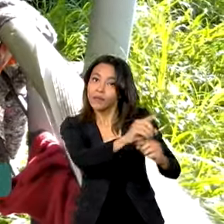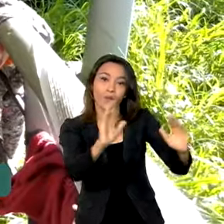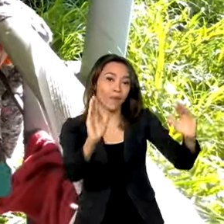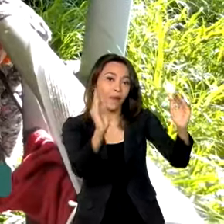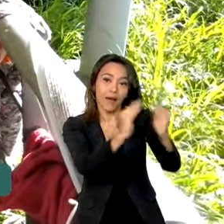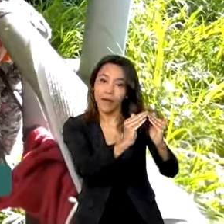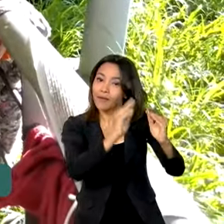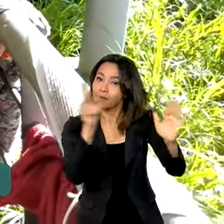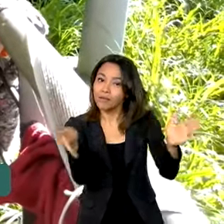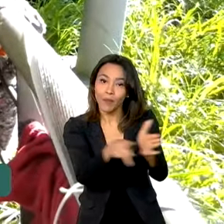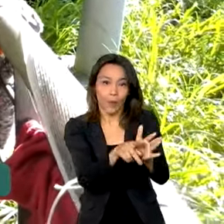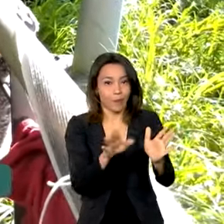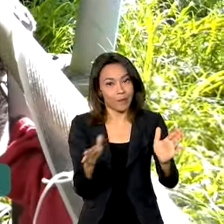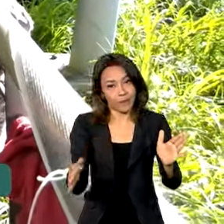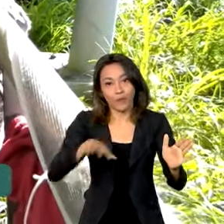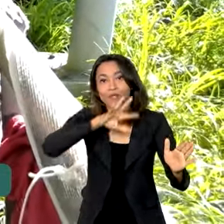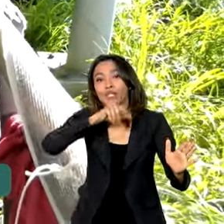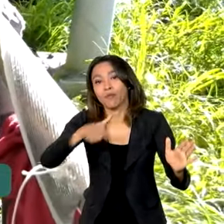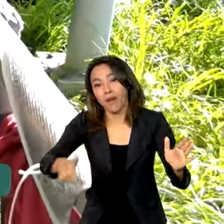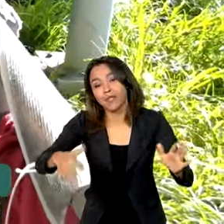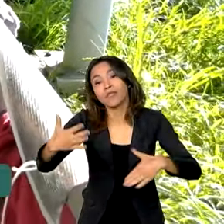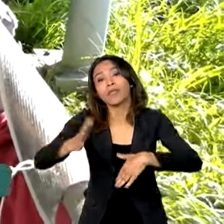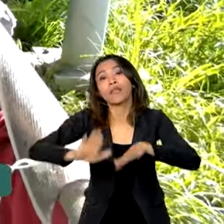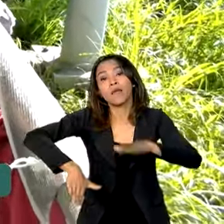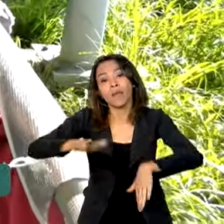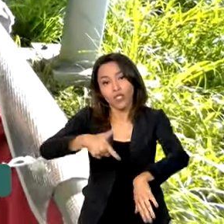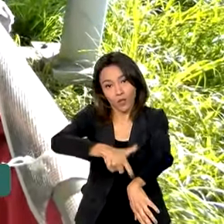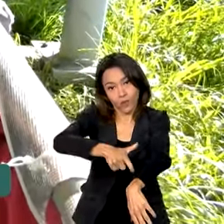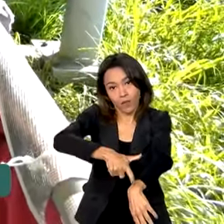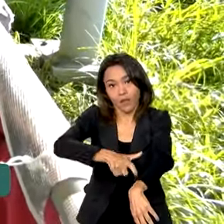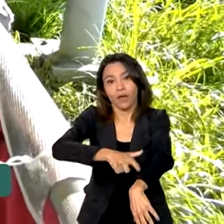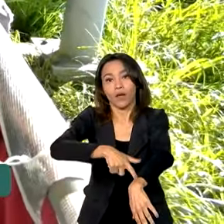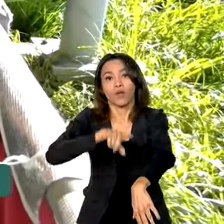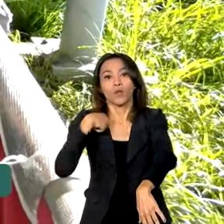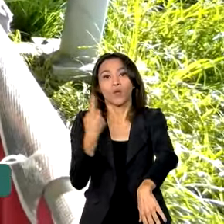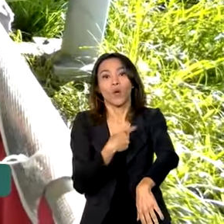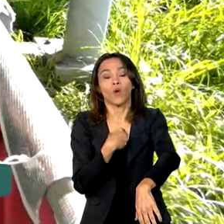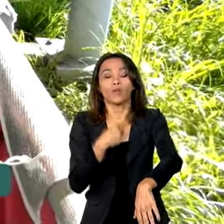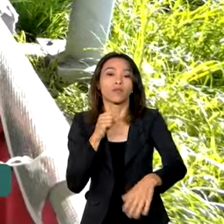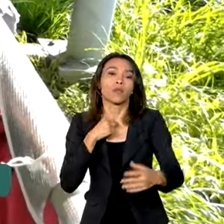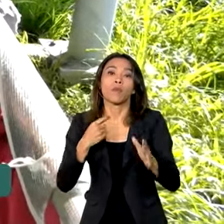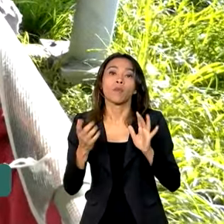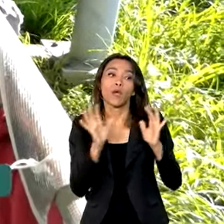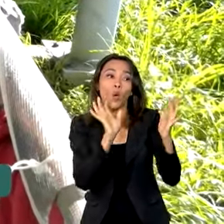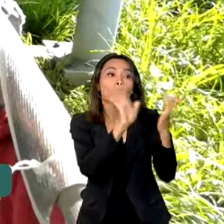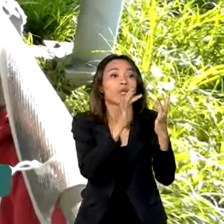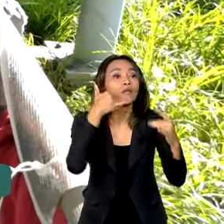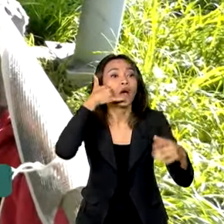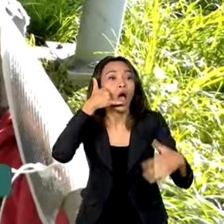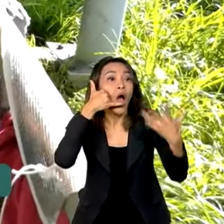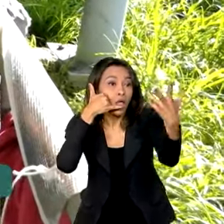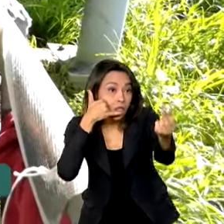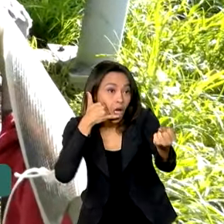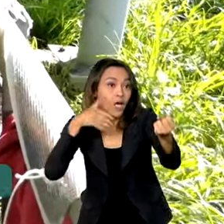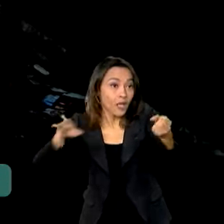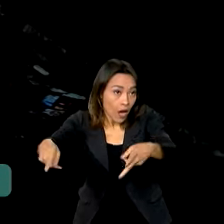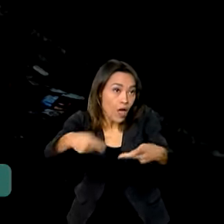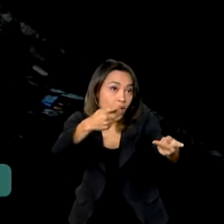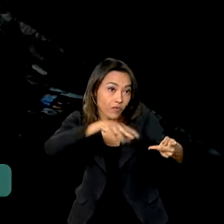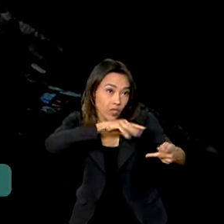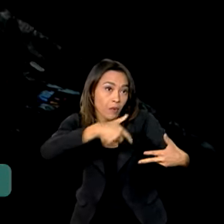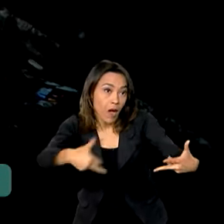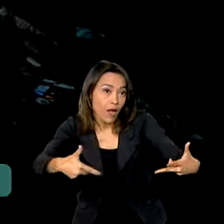específico. Depende do horário, a gente está entrando em contato com os abrigos e perguntando se podemos levar.